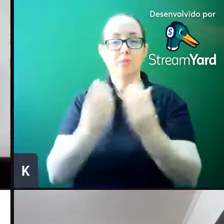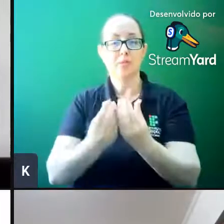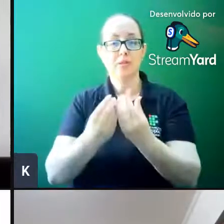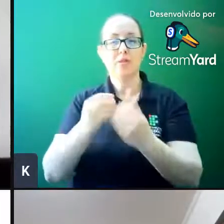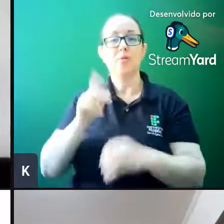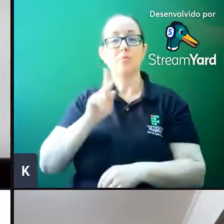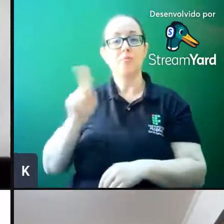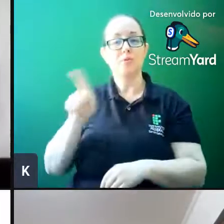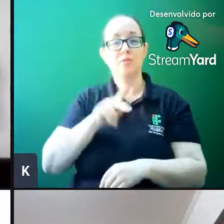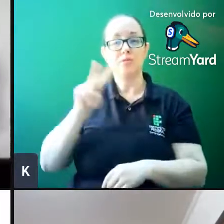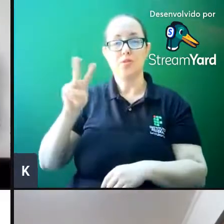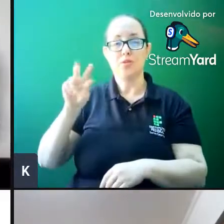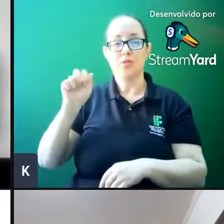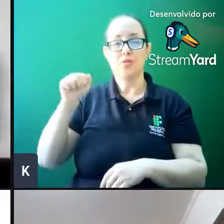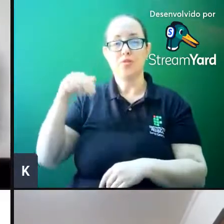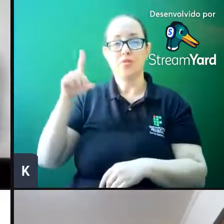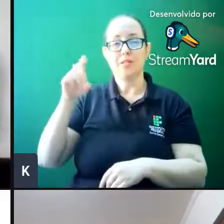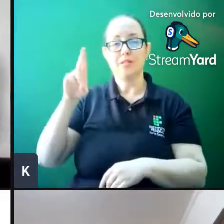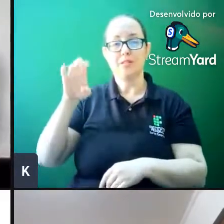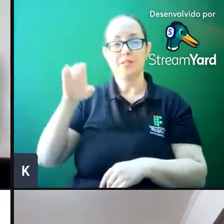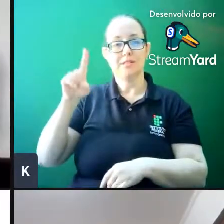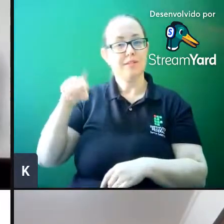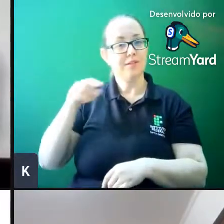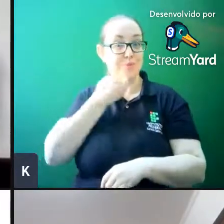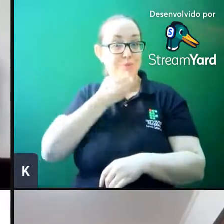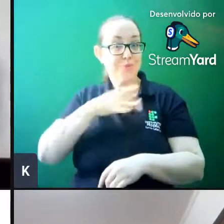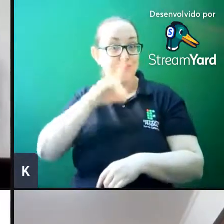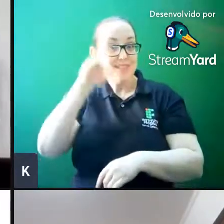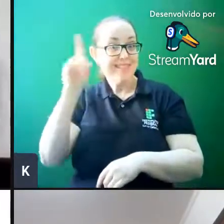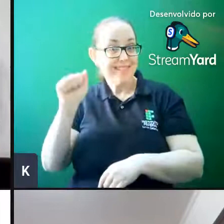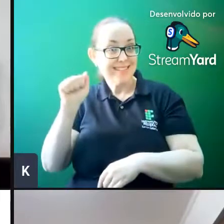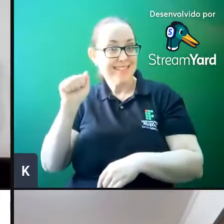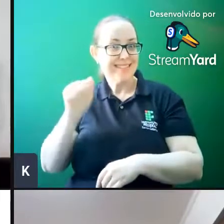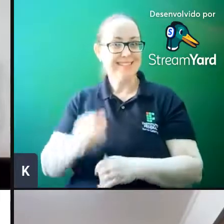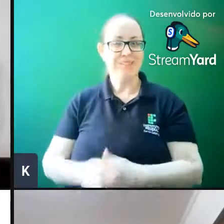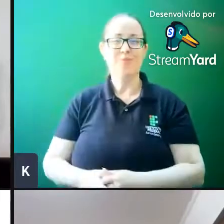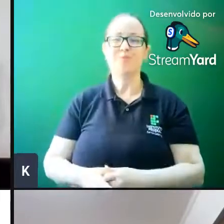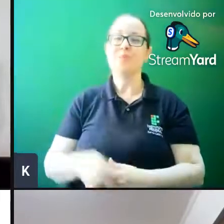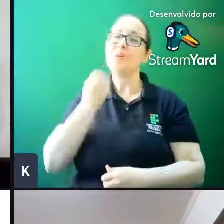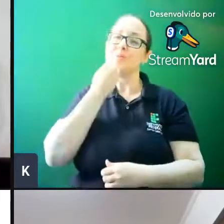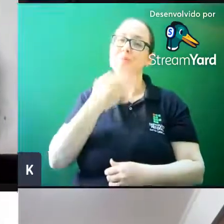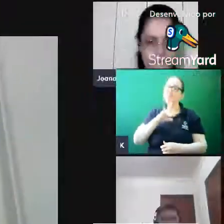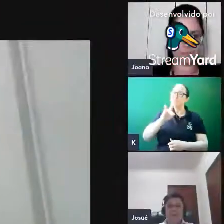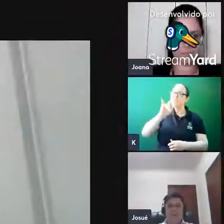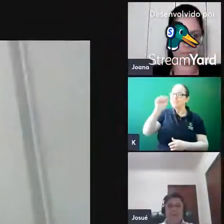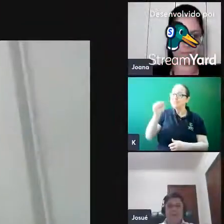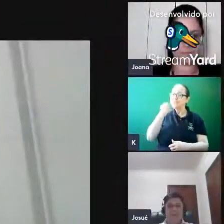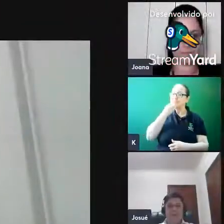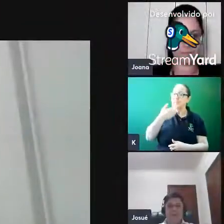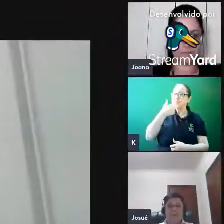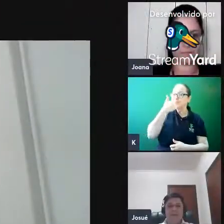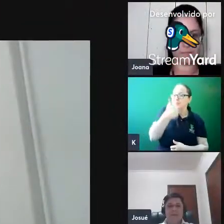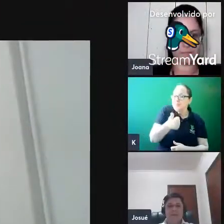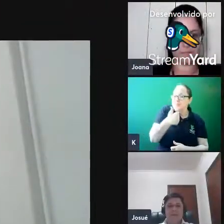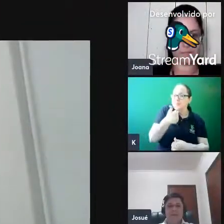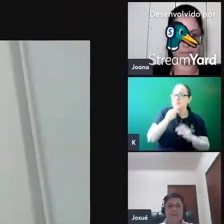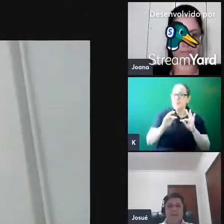Vandré Stein, para a sua fala. Bom dia, professor. Bom dia, tudo bem com todos e todas?